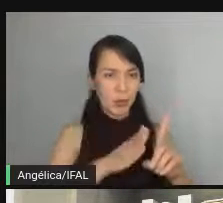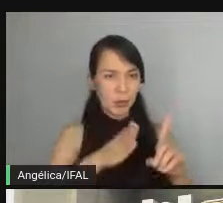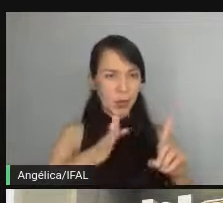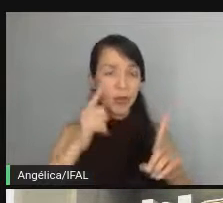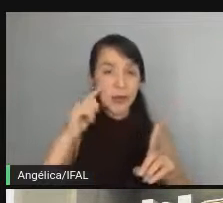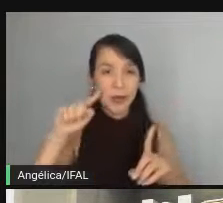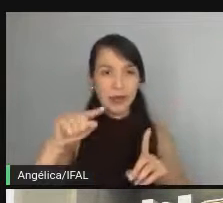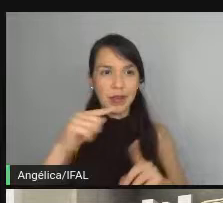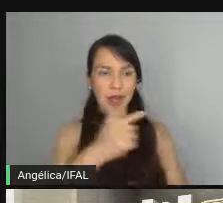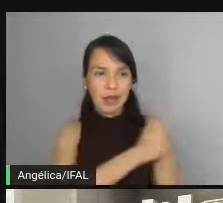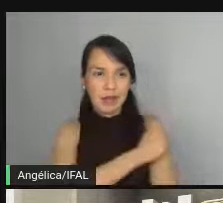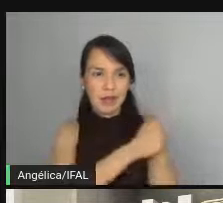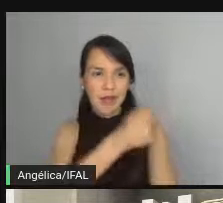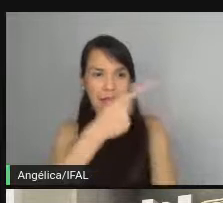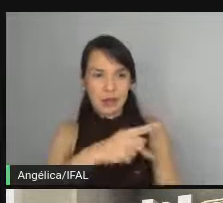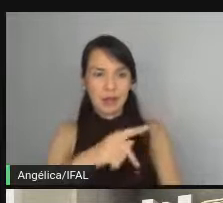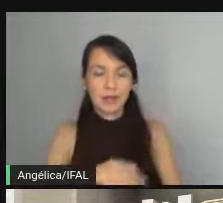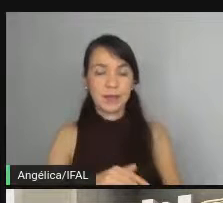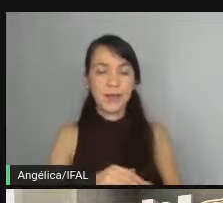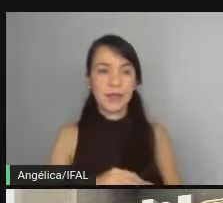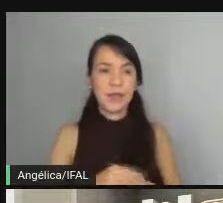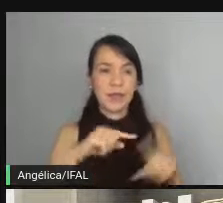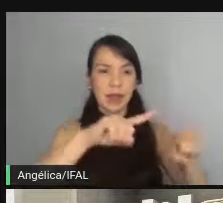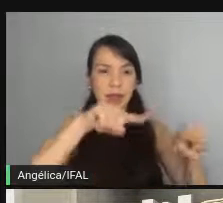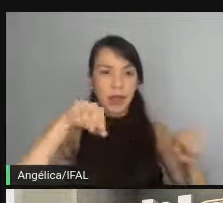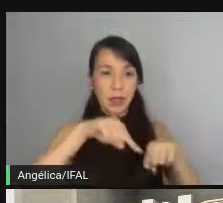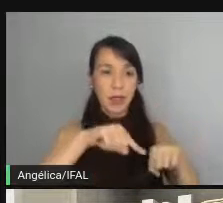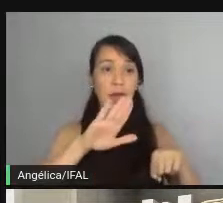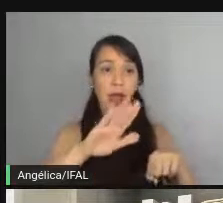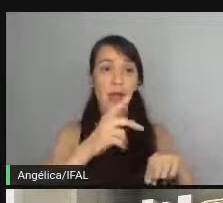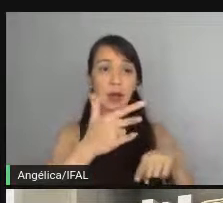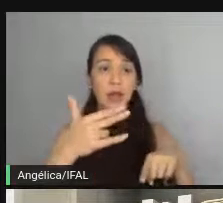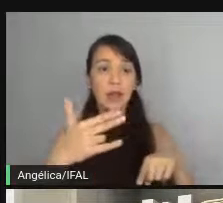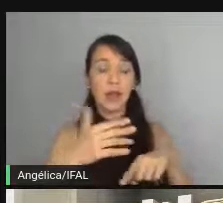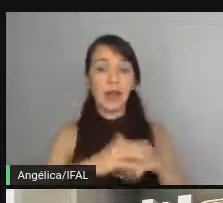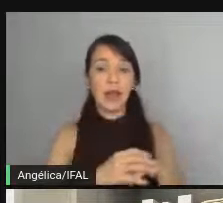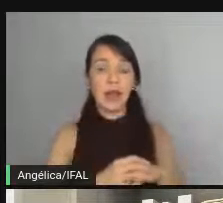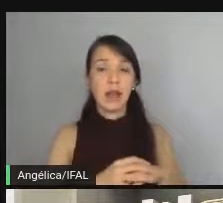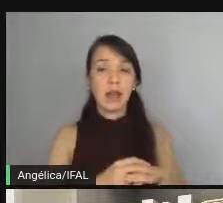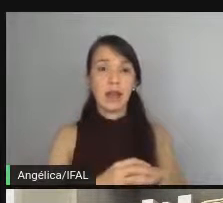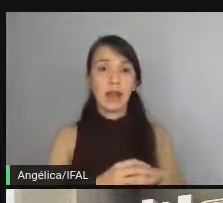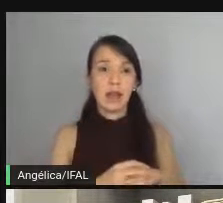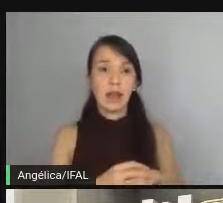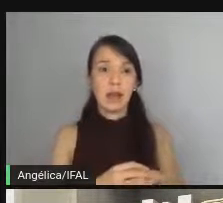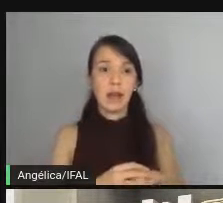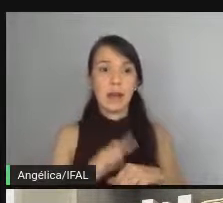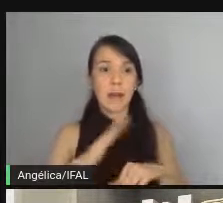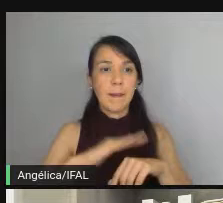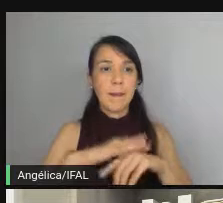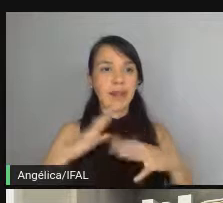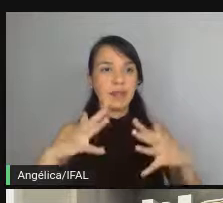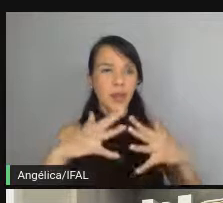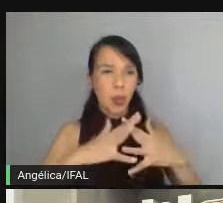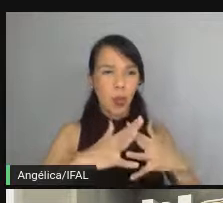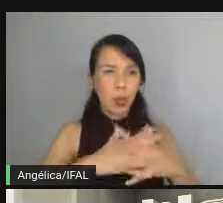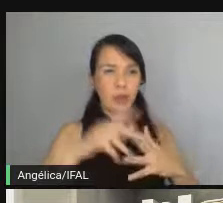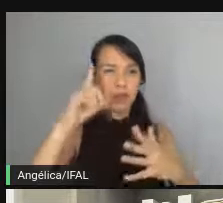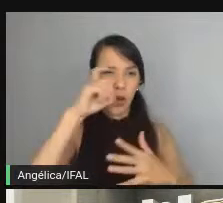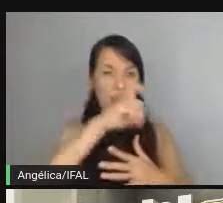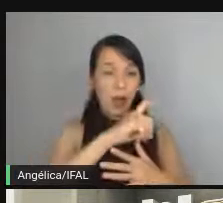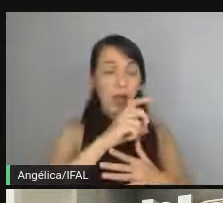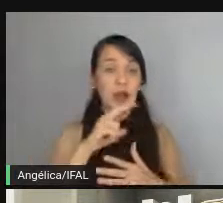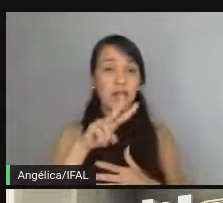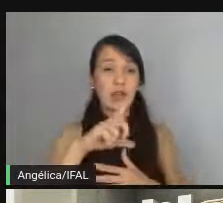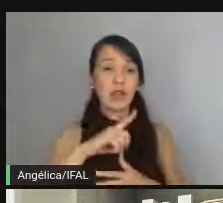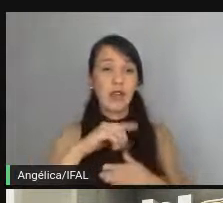vendo muita gente nas minhas turmas, a coisa começa a ficar mais complicada, pessoal, quando